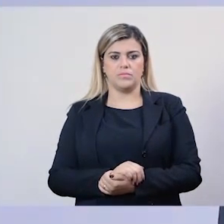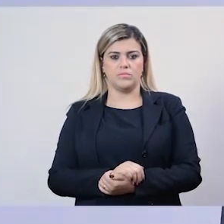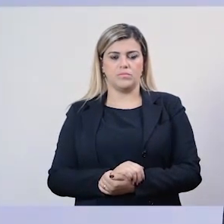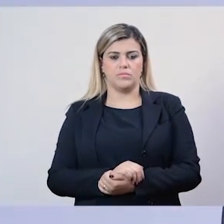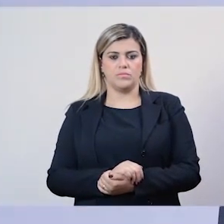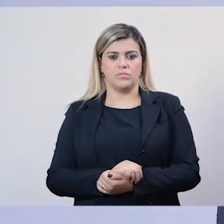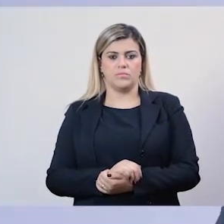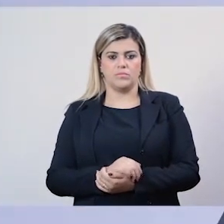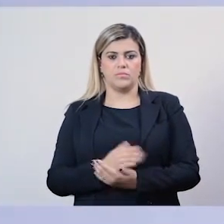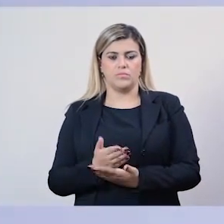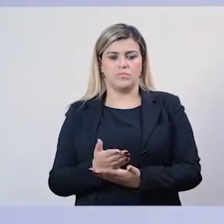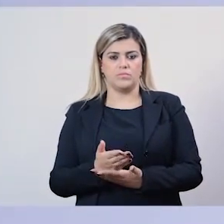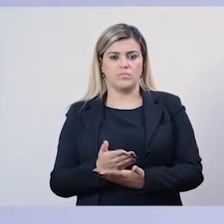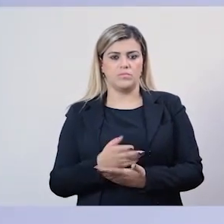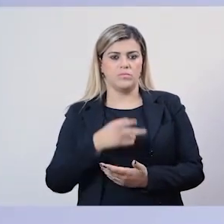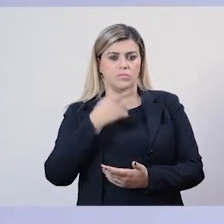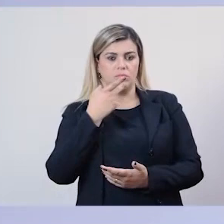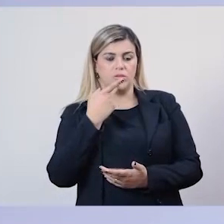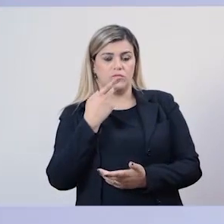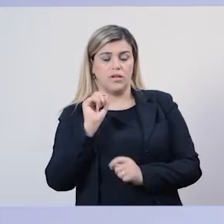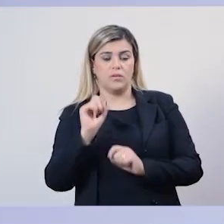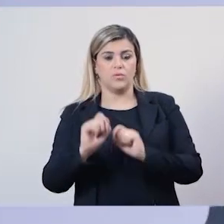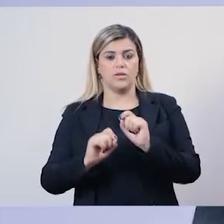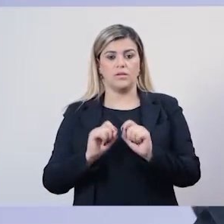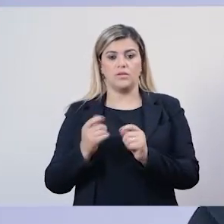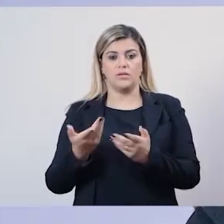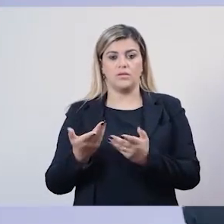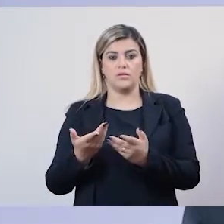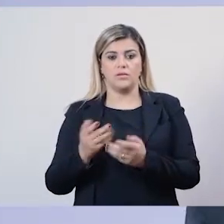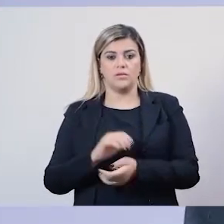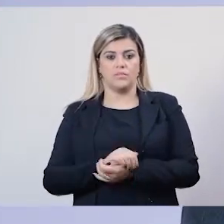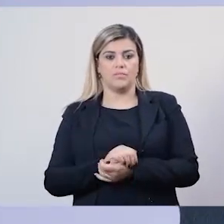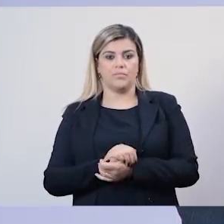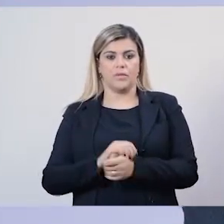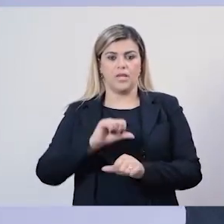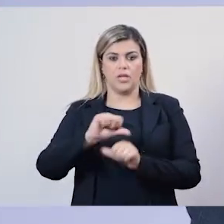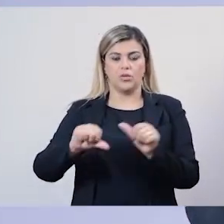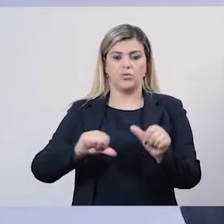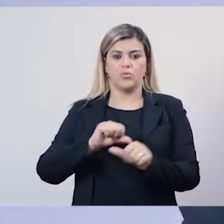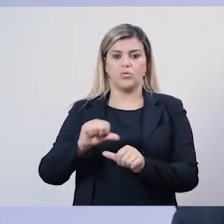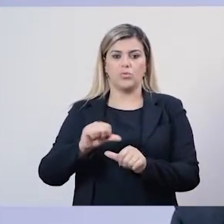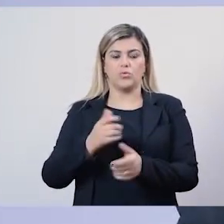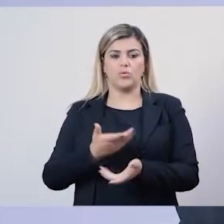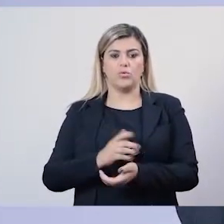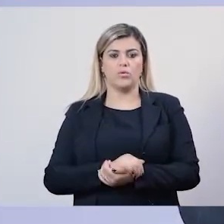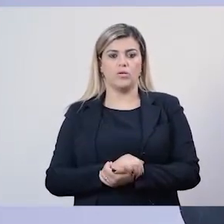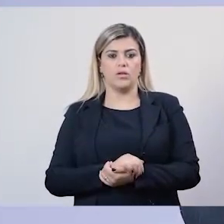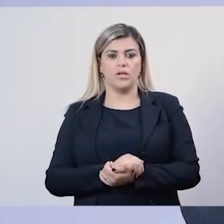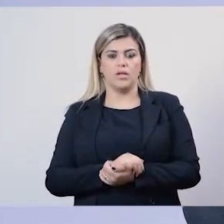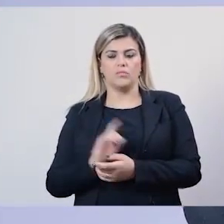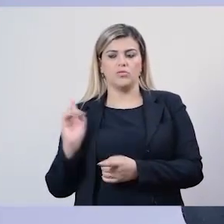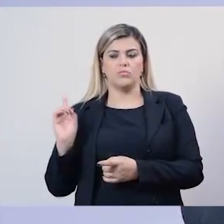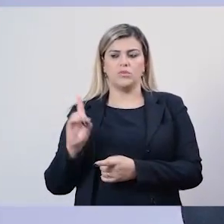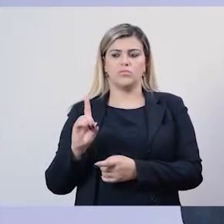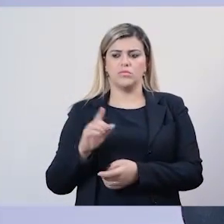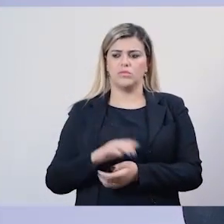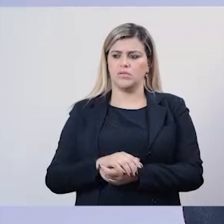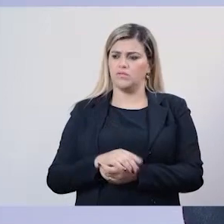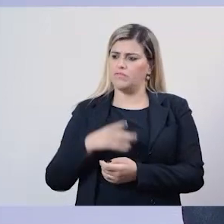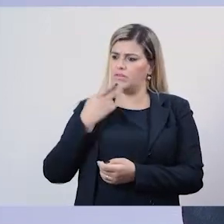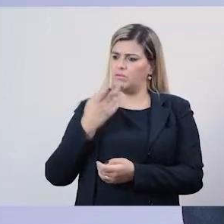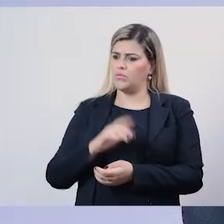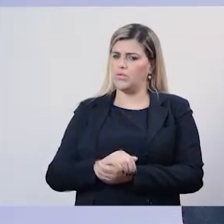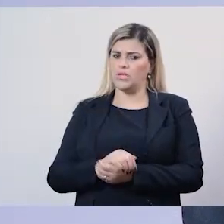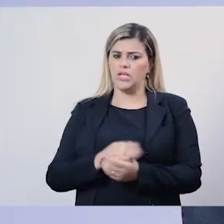Ele abriu a porta para a gente entrar, o Radimar, que estava em pé, assim, perto, eu entrei, entrou a carne, passou a mão no ombro, meu ombro no ombro da carne,